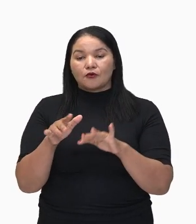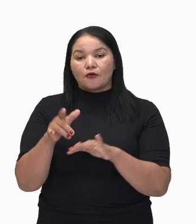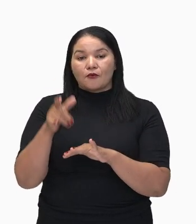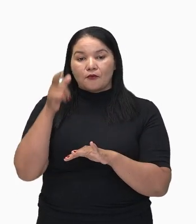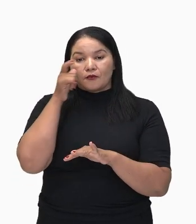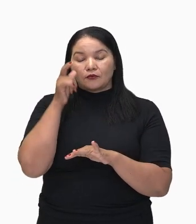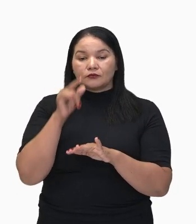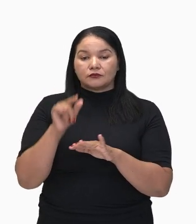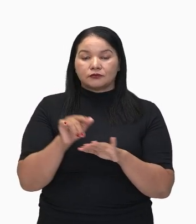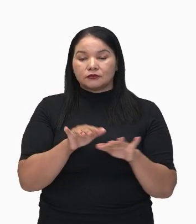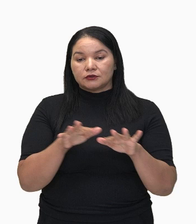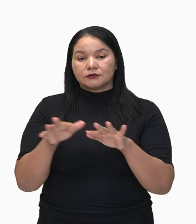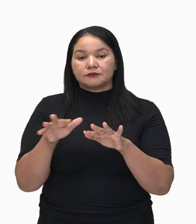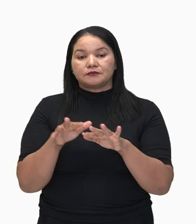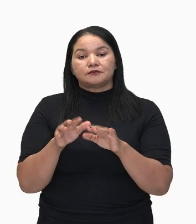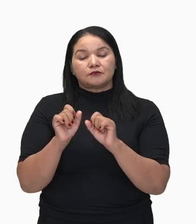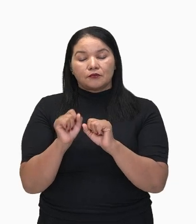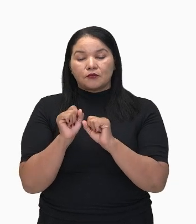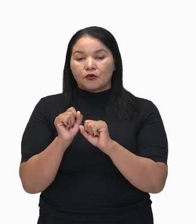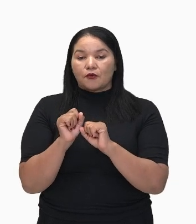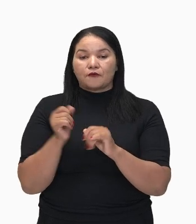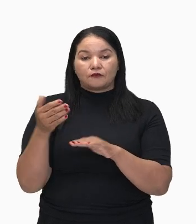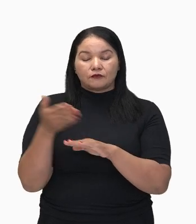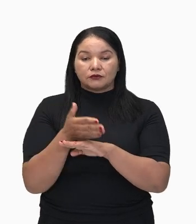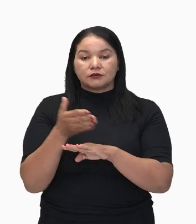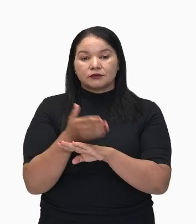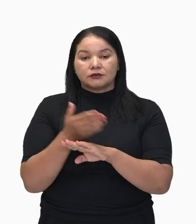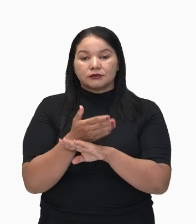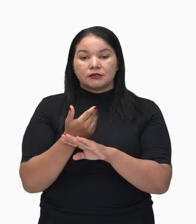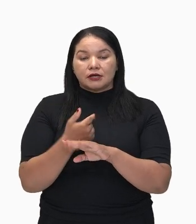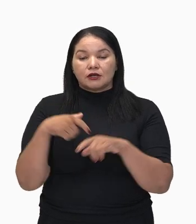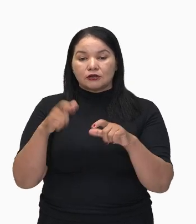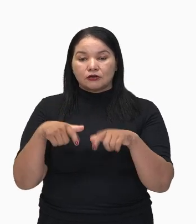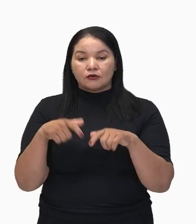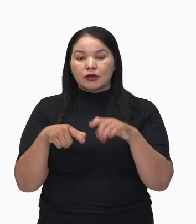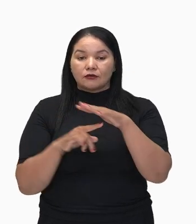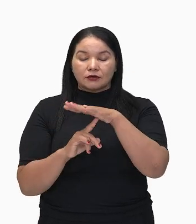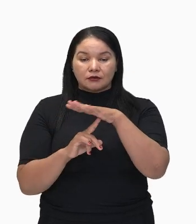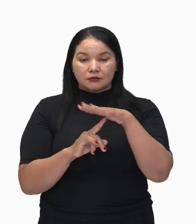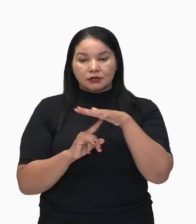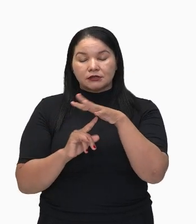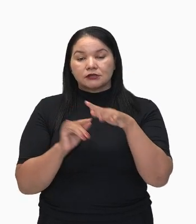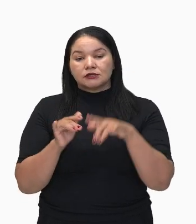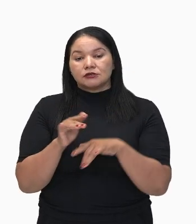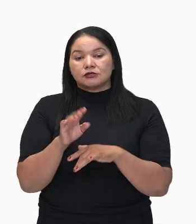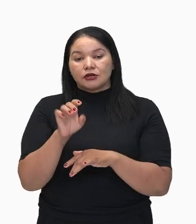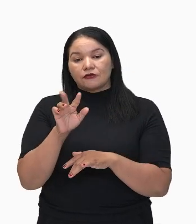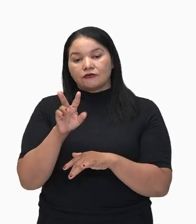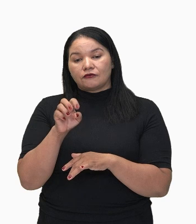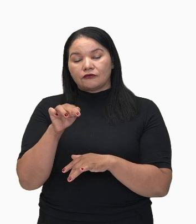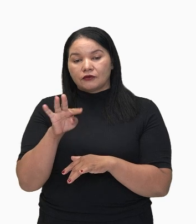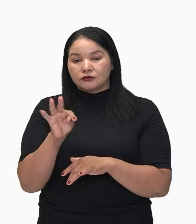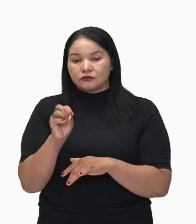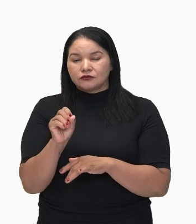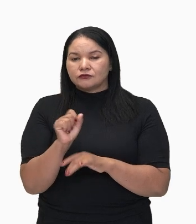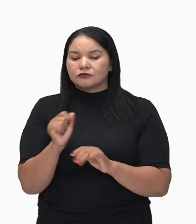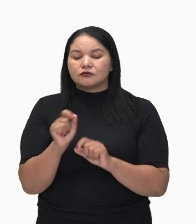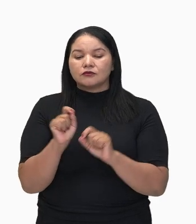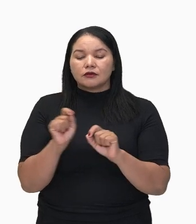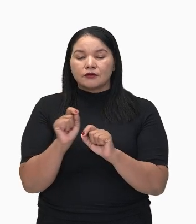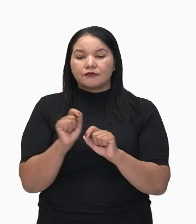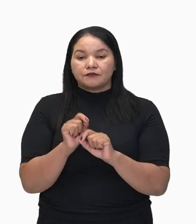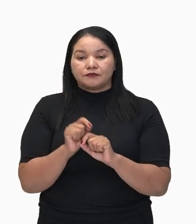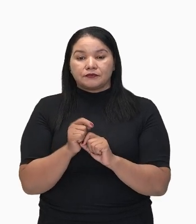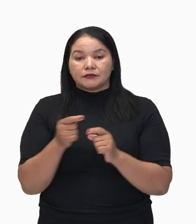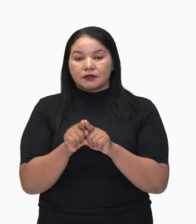só. Na praça de eventos. Olha só. O ao ali vai indicar uma direção. Um destino